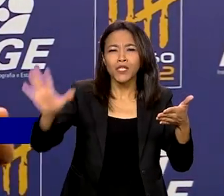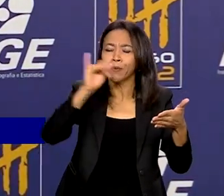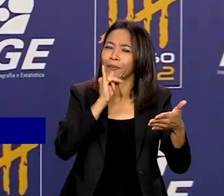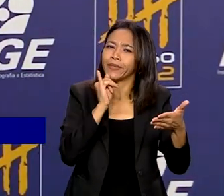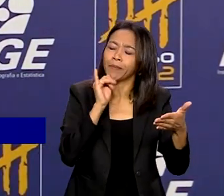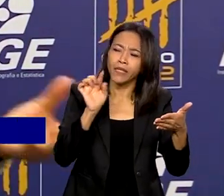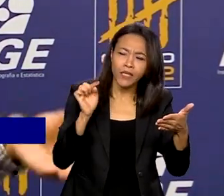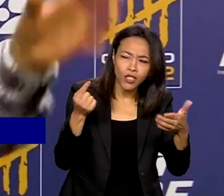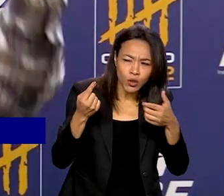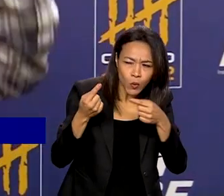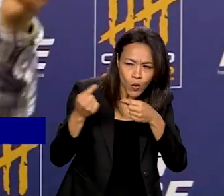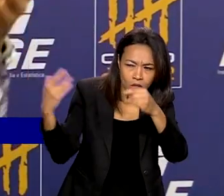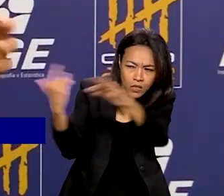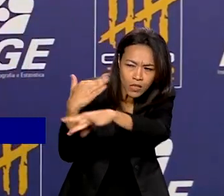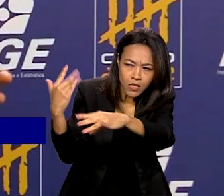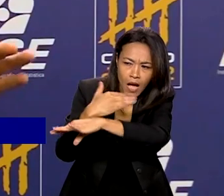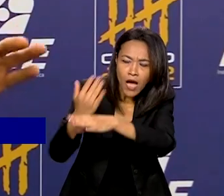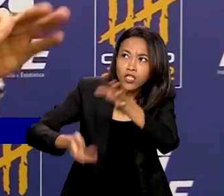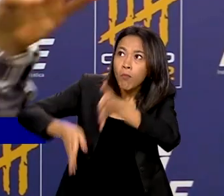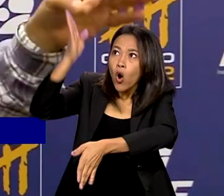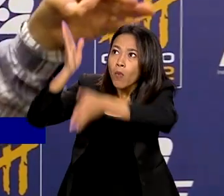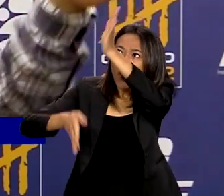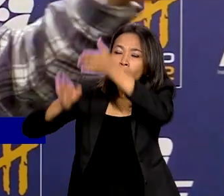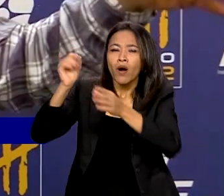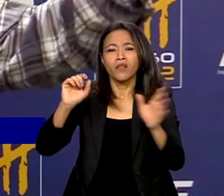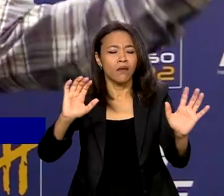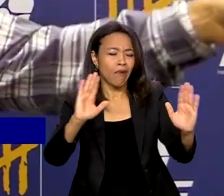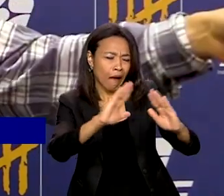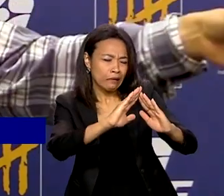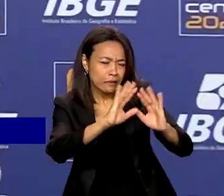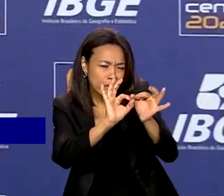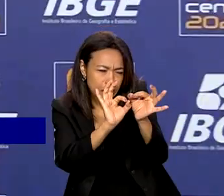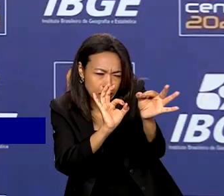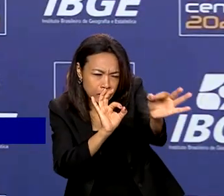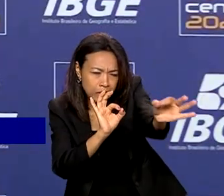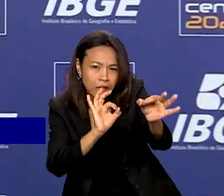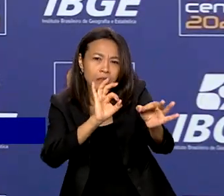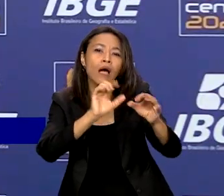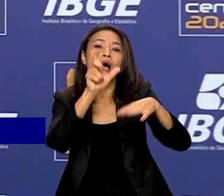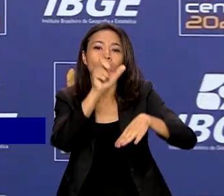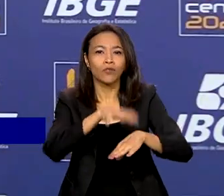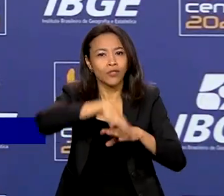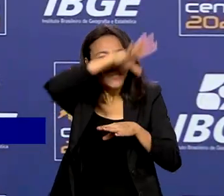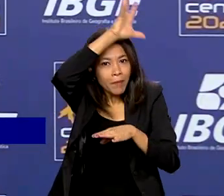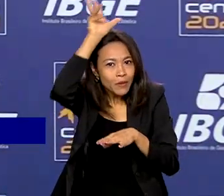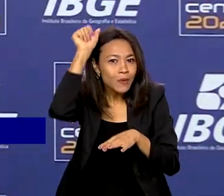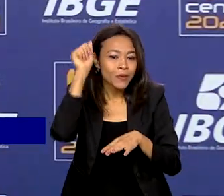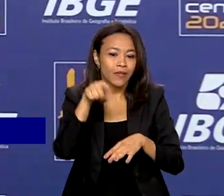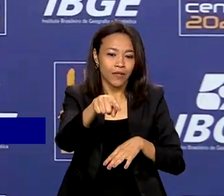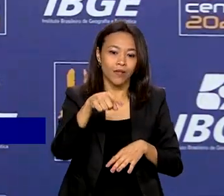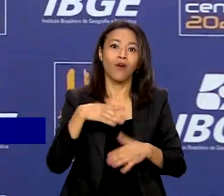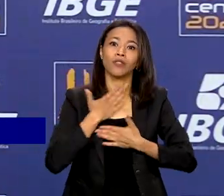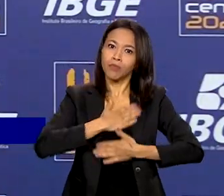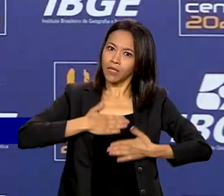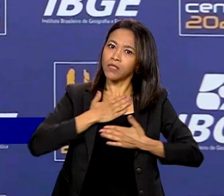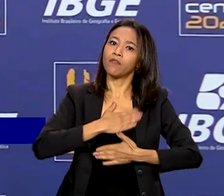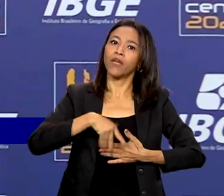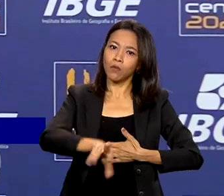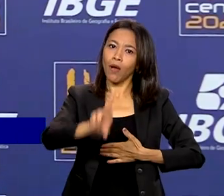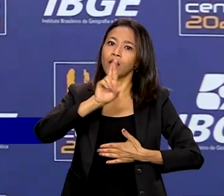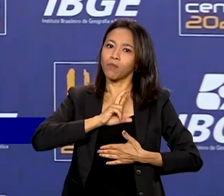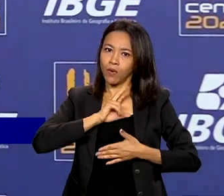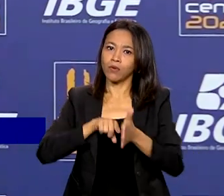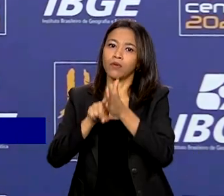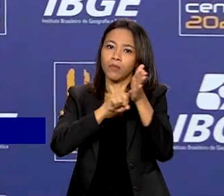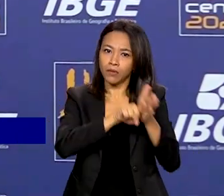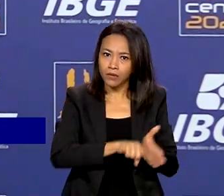urbana, com prédios, até uma casinha isolada na Amazônia. O IBGE está extremamente satisfeito com os resultados, depois de